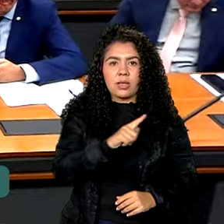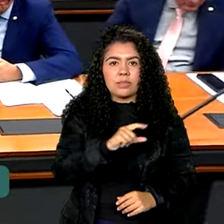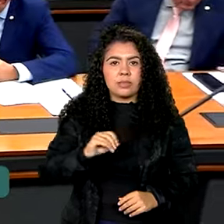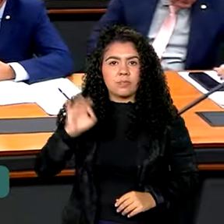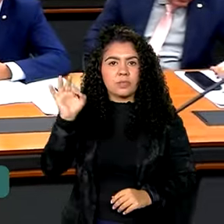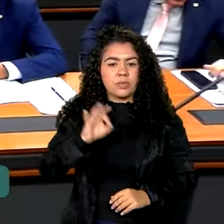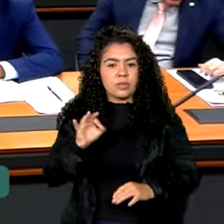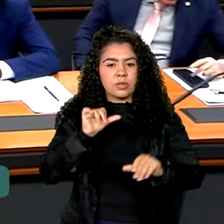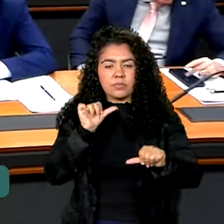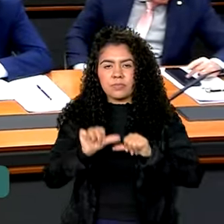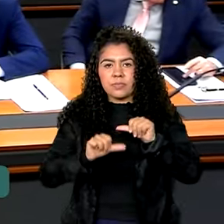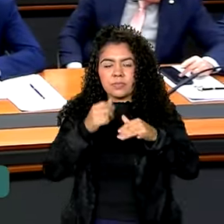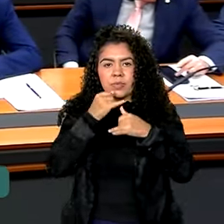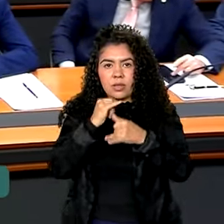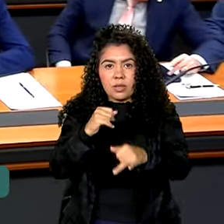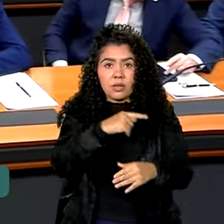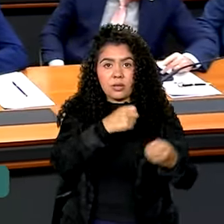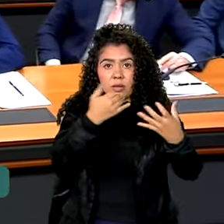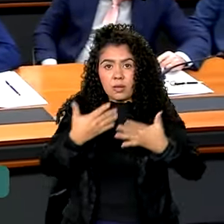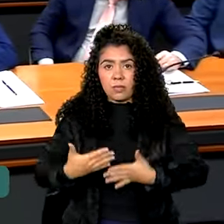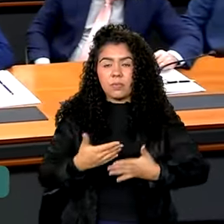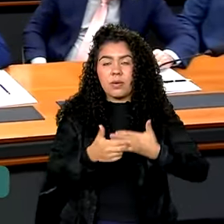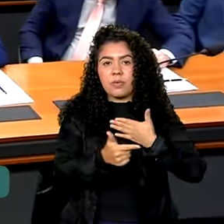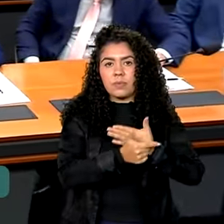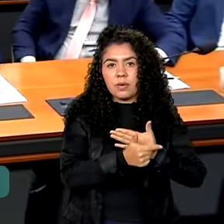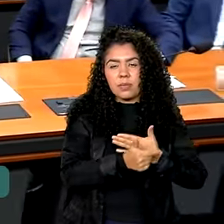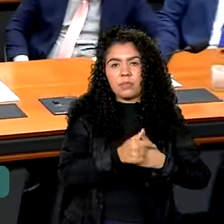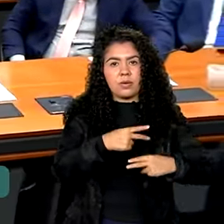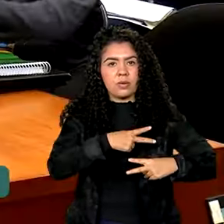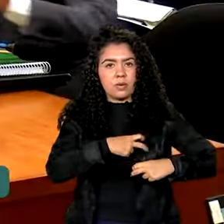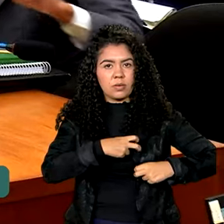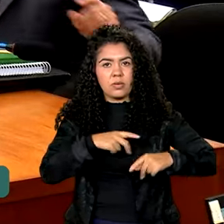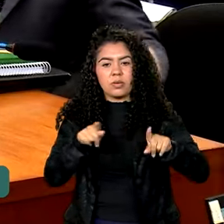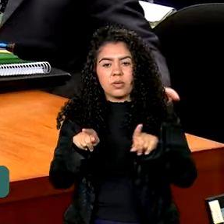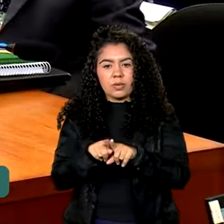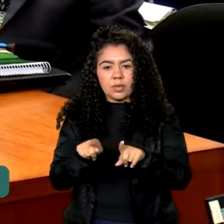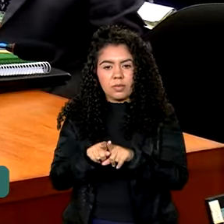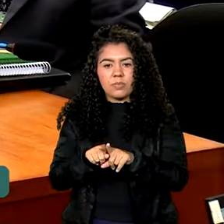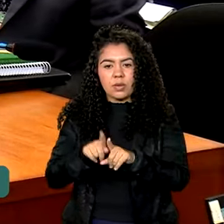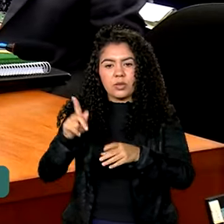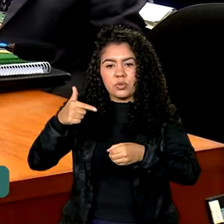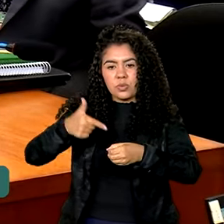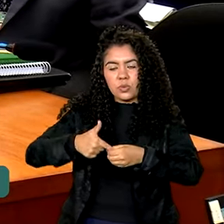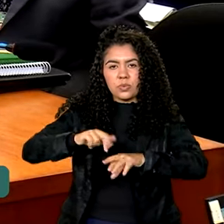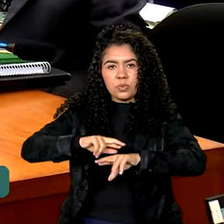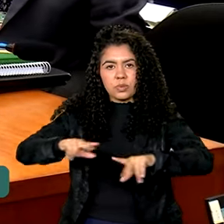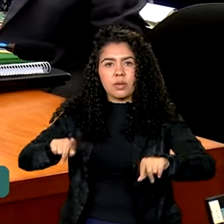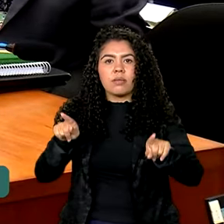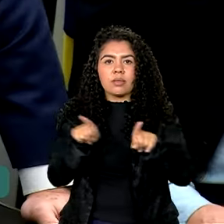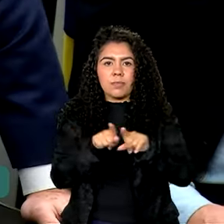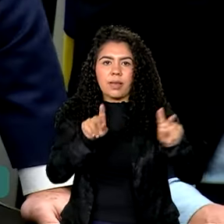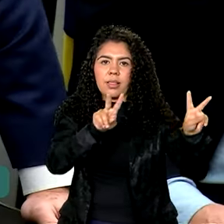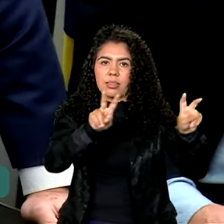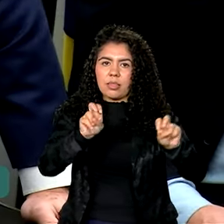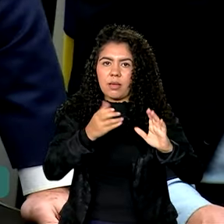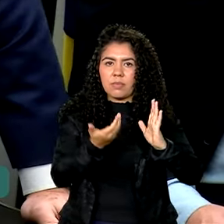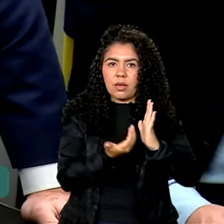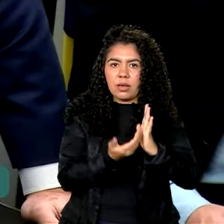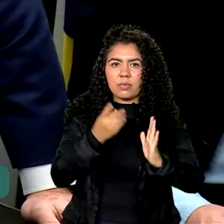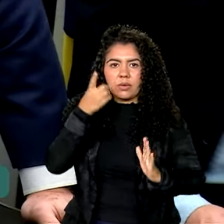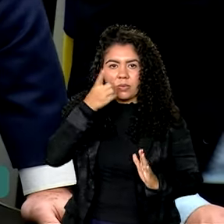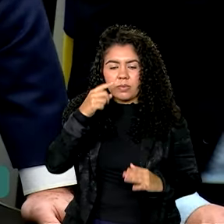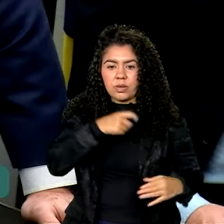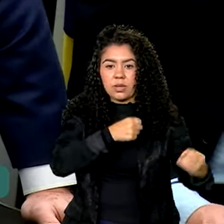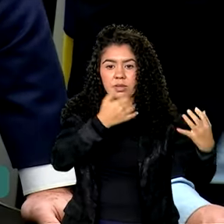energética. O papel da Petrobras e a produção de biocombustíveis também foram temas da reunião na Câmara dos Deputados. Nós temos a